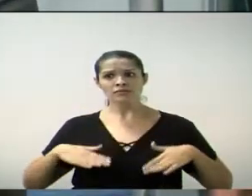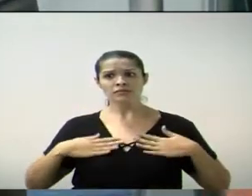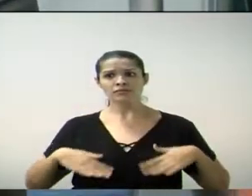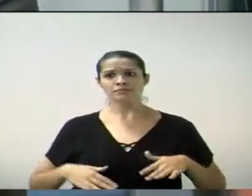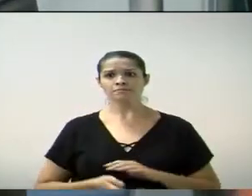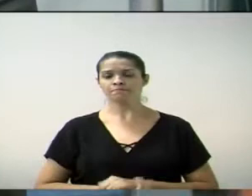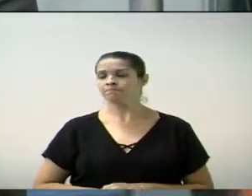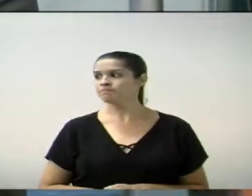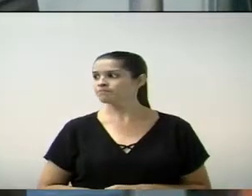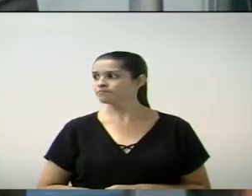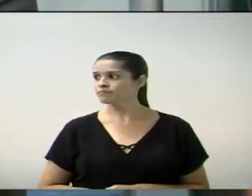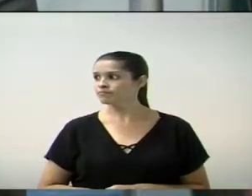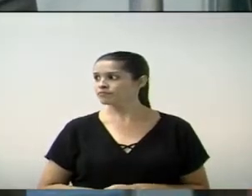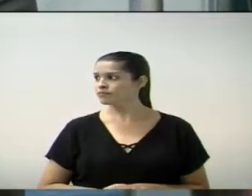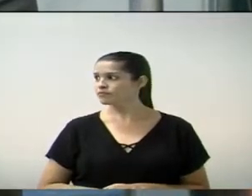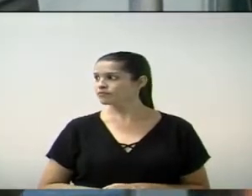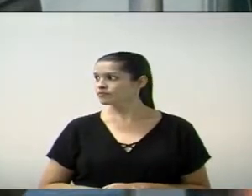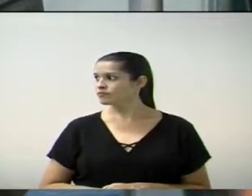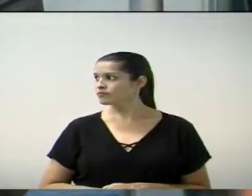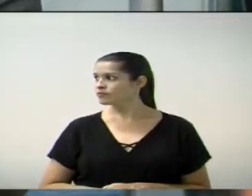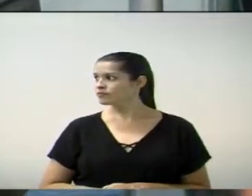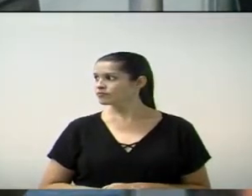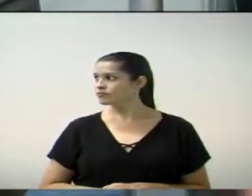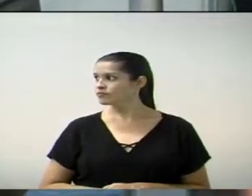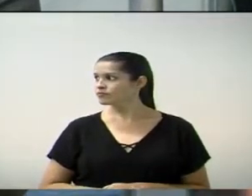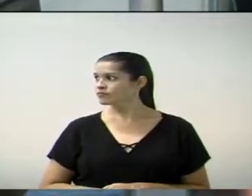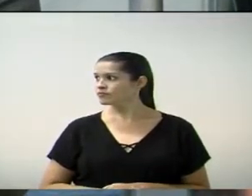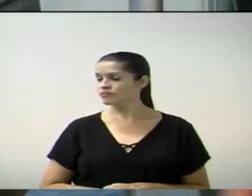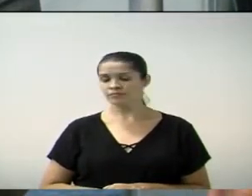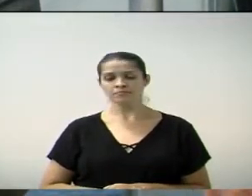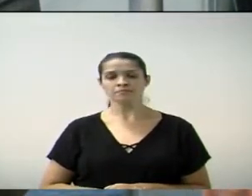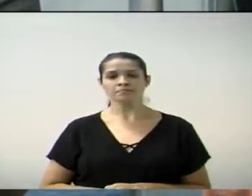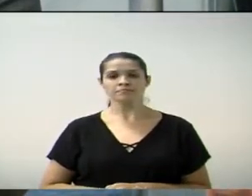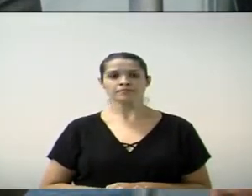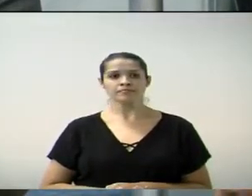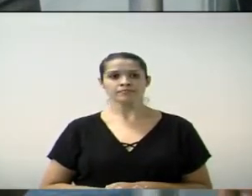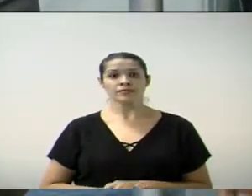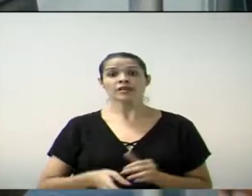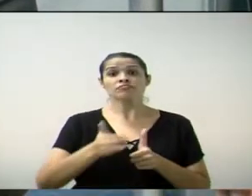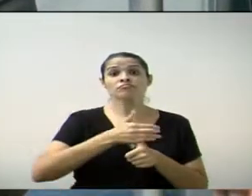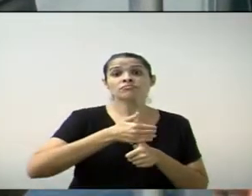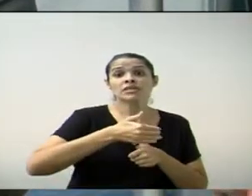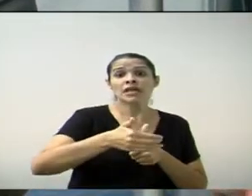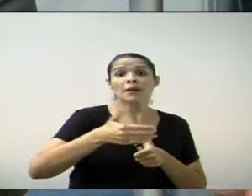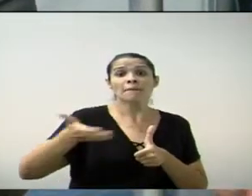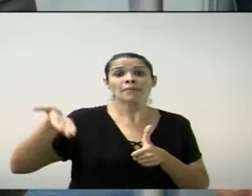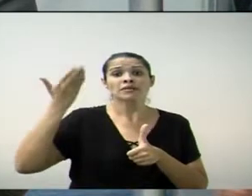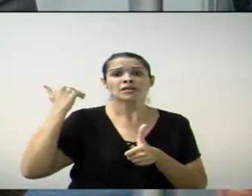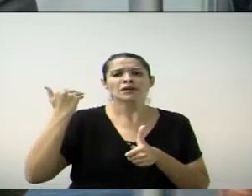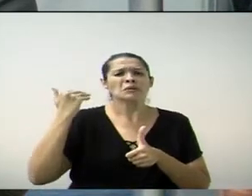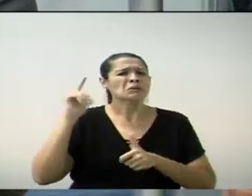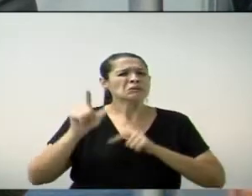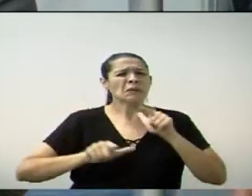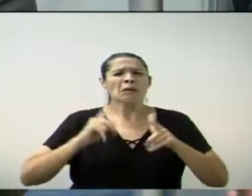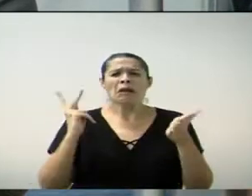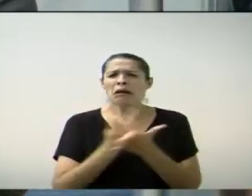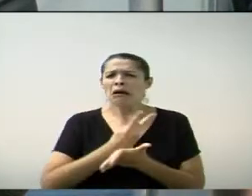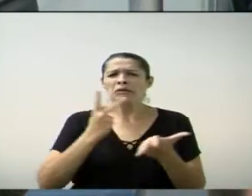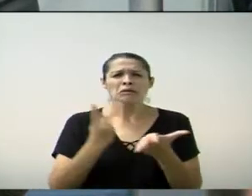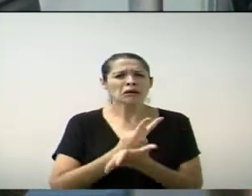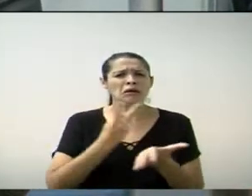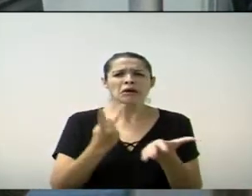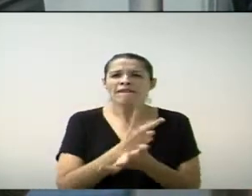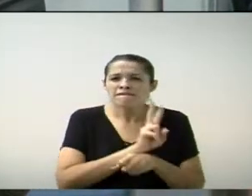Então, colegas vereador, a gestão passada foi feita muito serviço errado, não teve fiscalização.